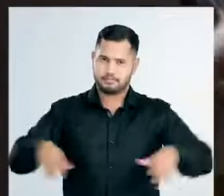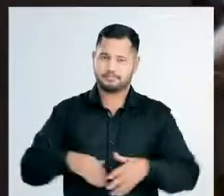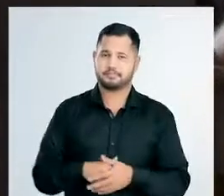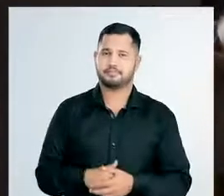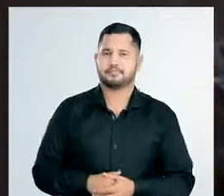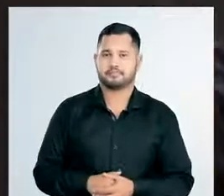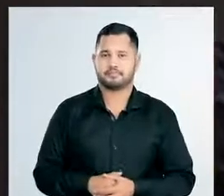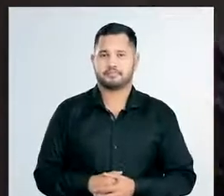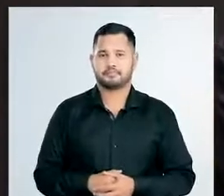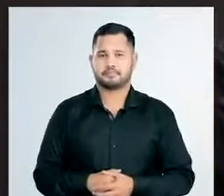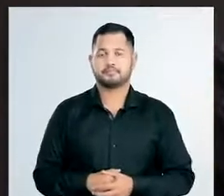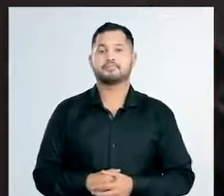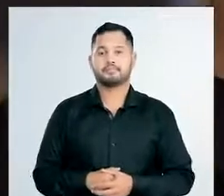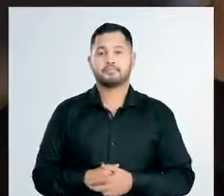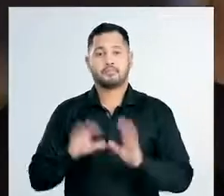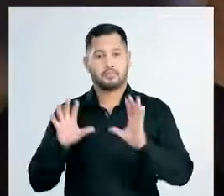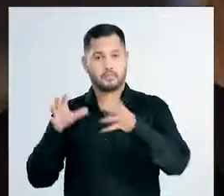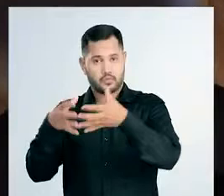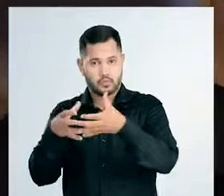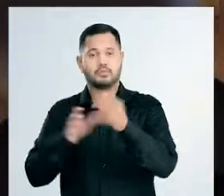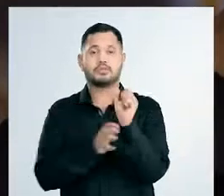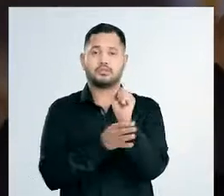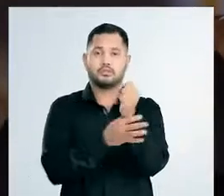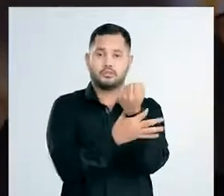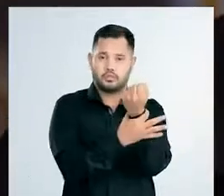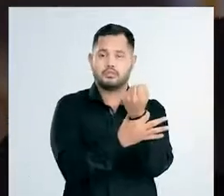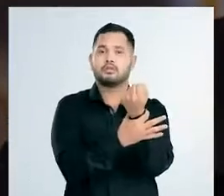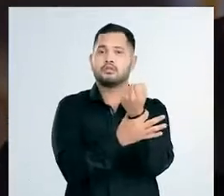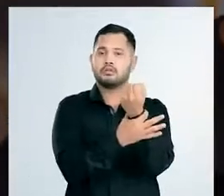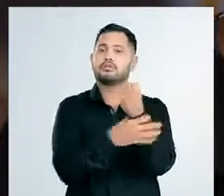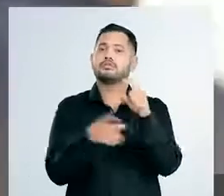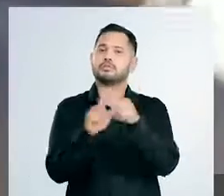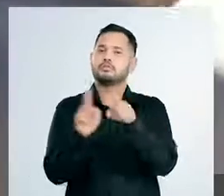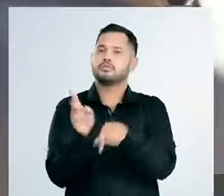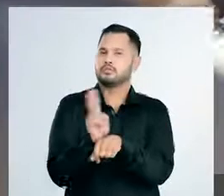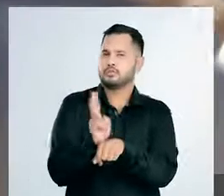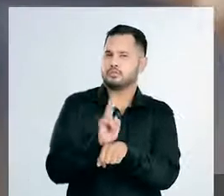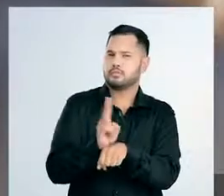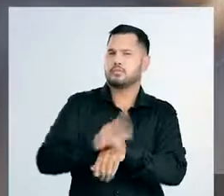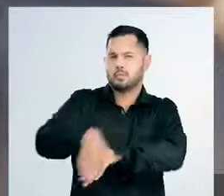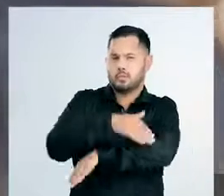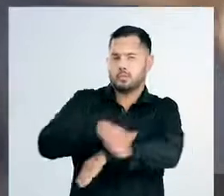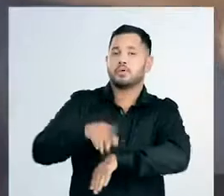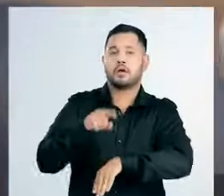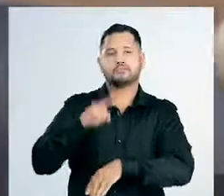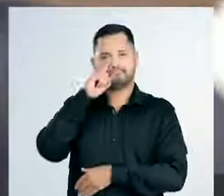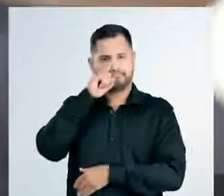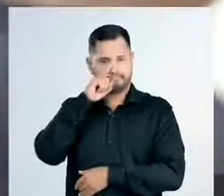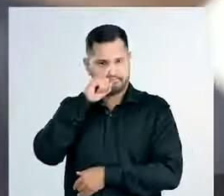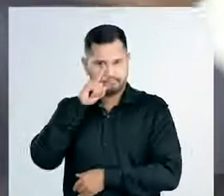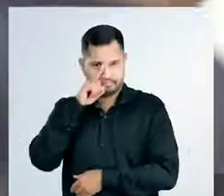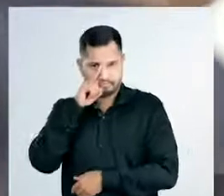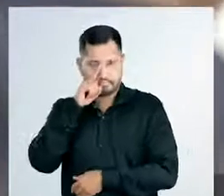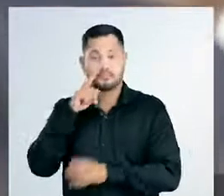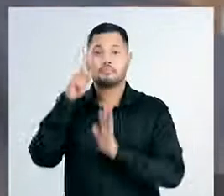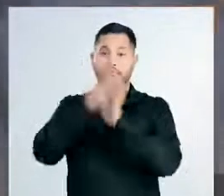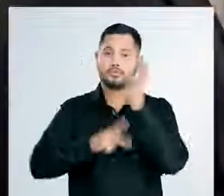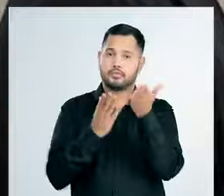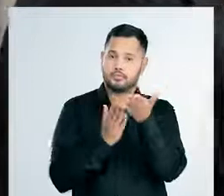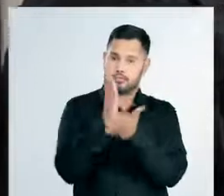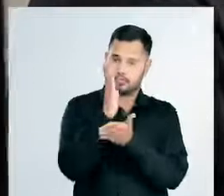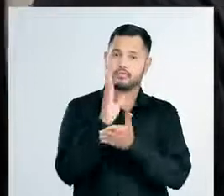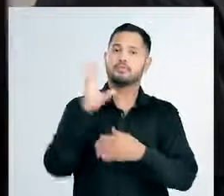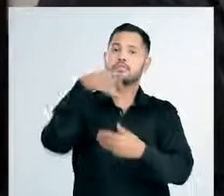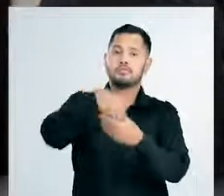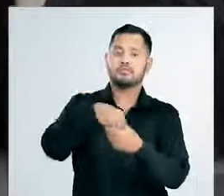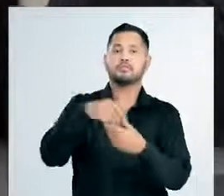classe de segurança, de vigilante, é uma área muito arriscada. O projeto aprovado, que garante a 30%